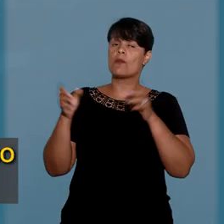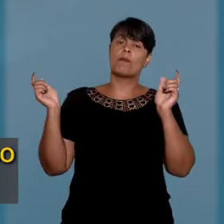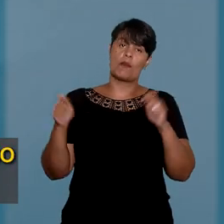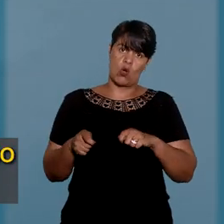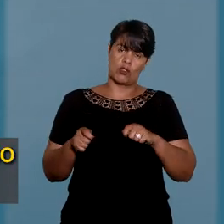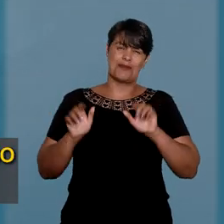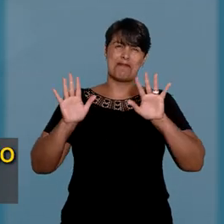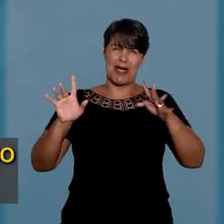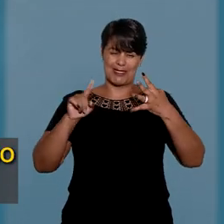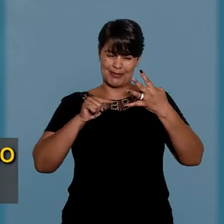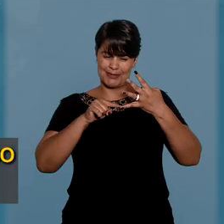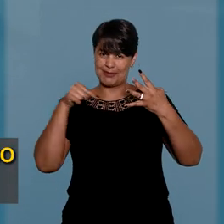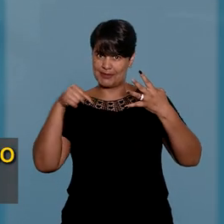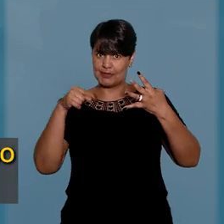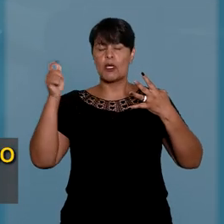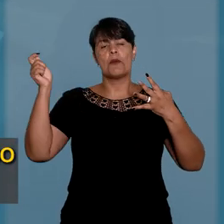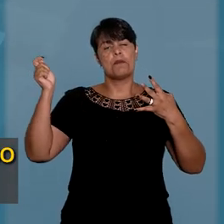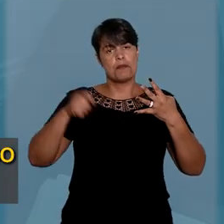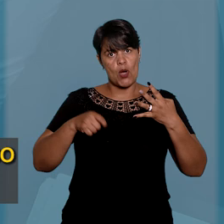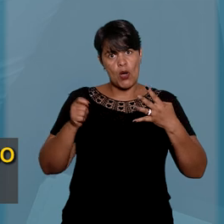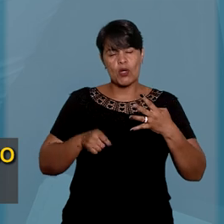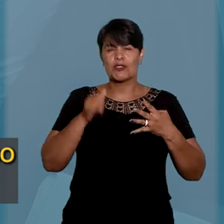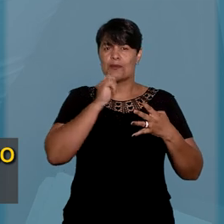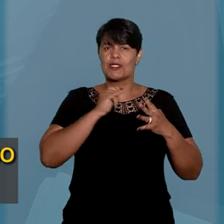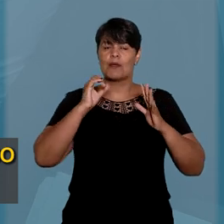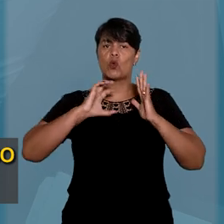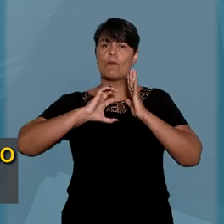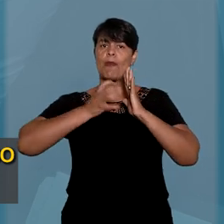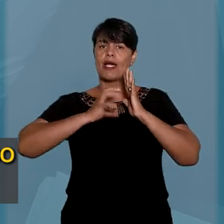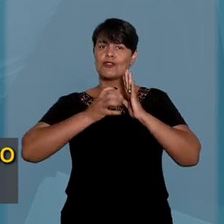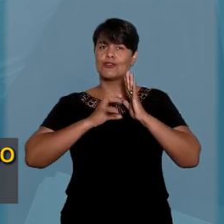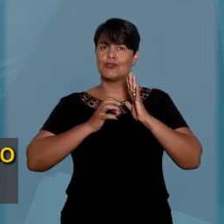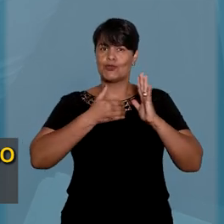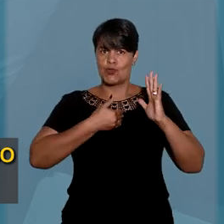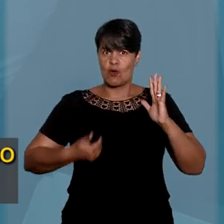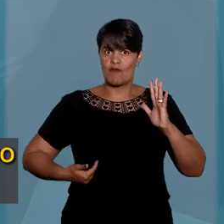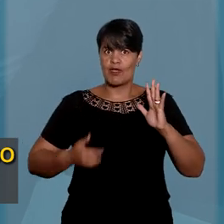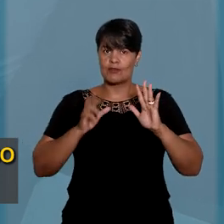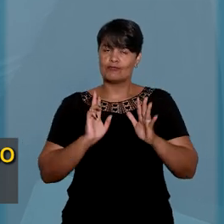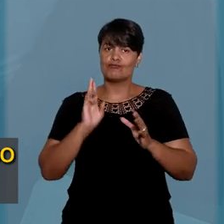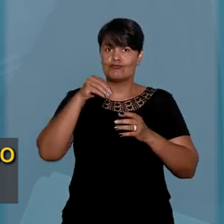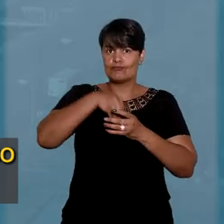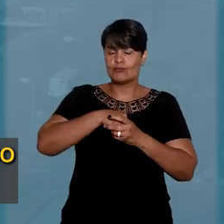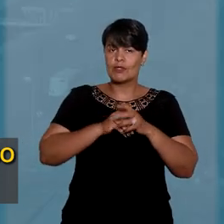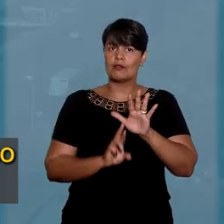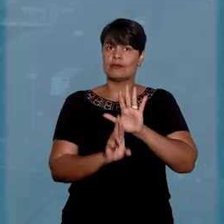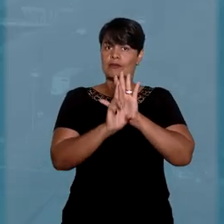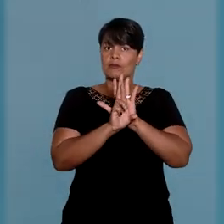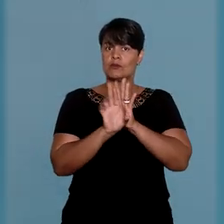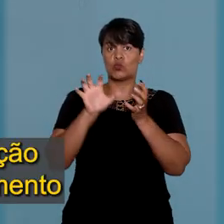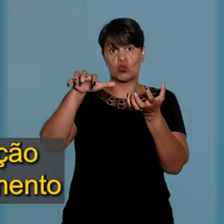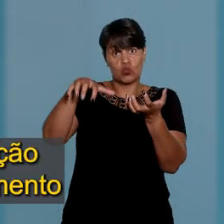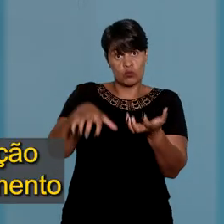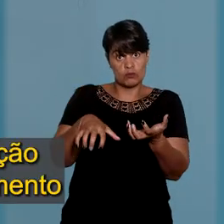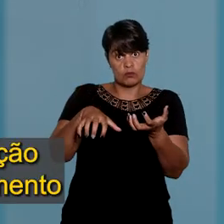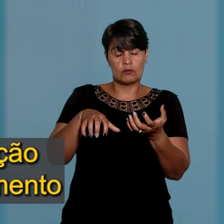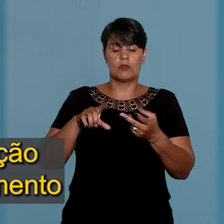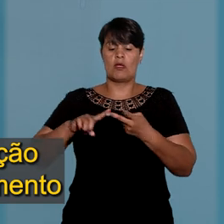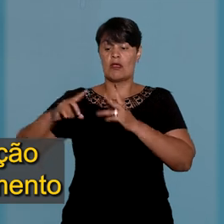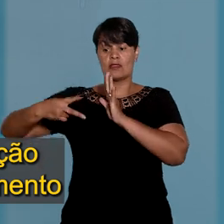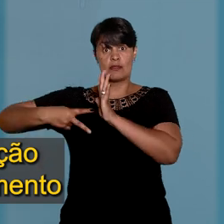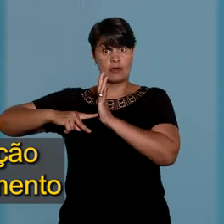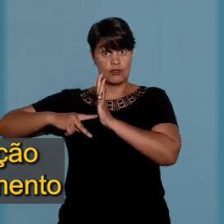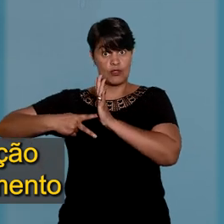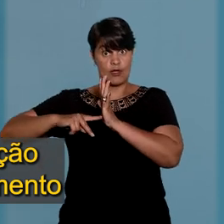Nesse caso, pode ser impetrado por partido político com representação no Congresso Nacional, organização